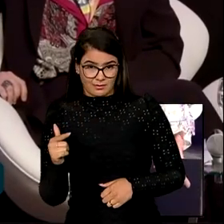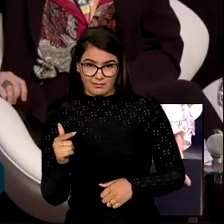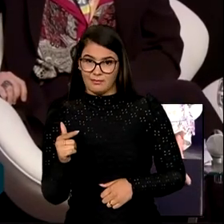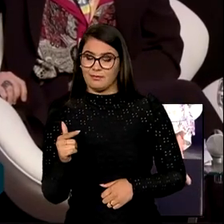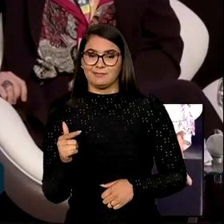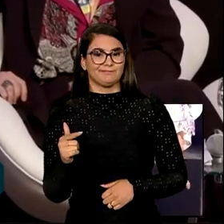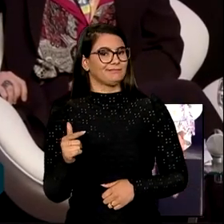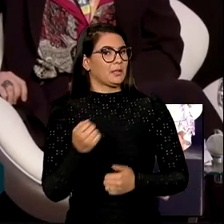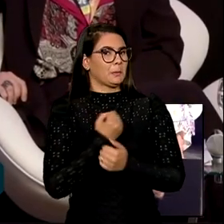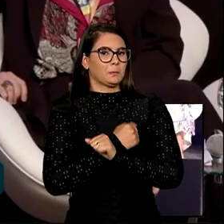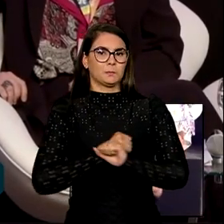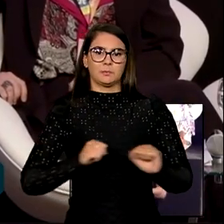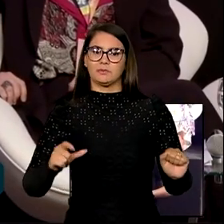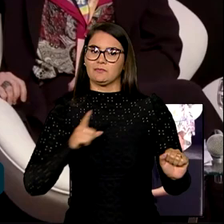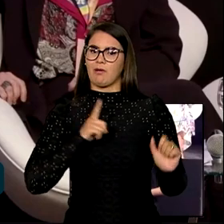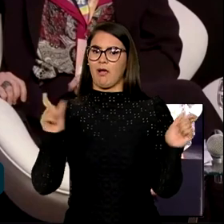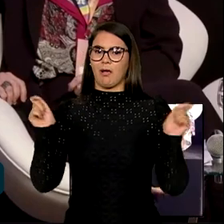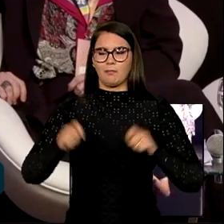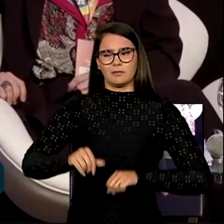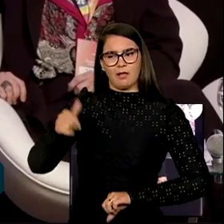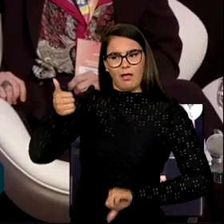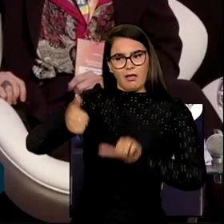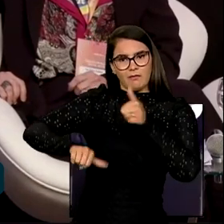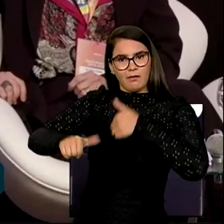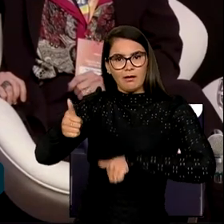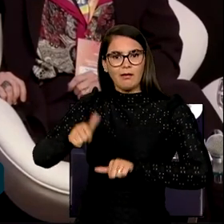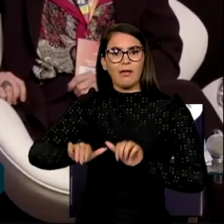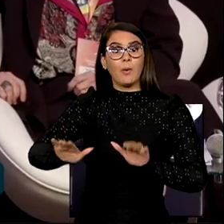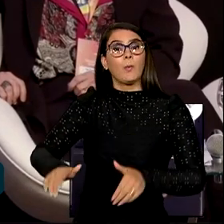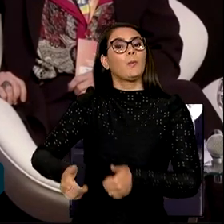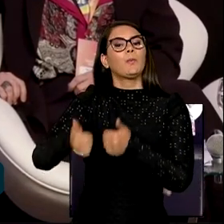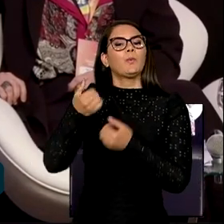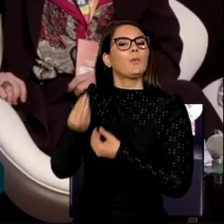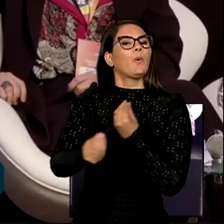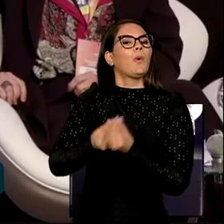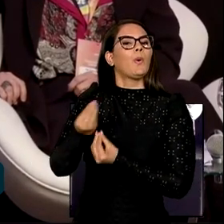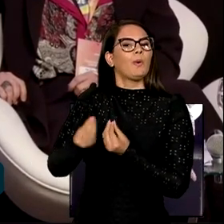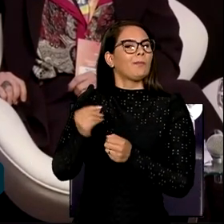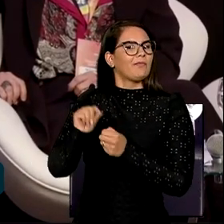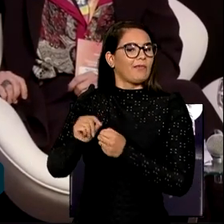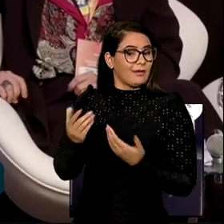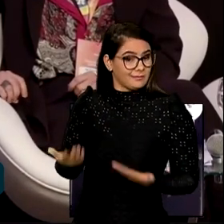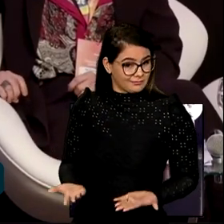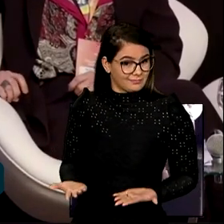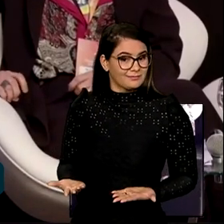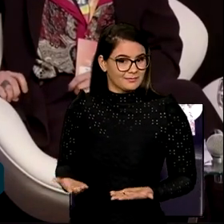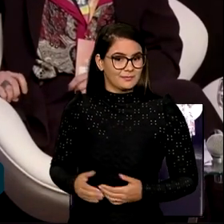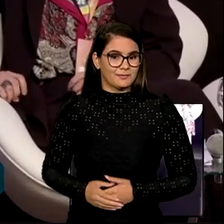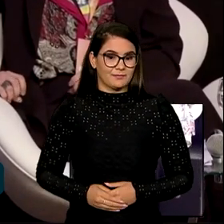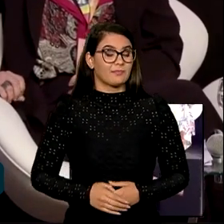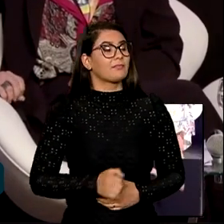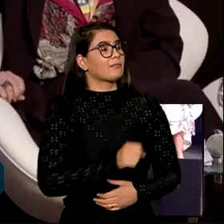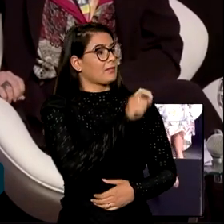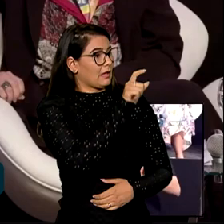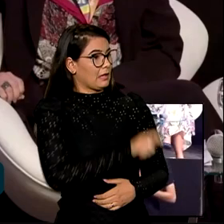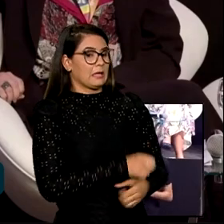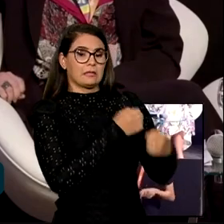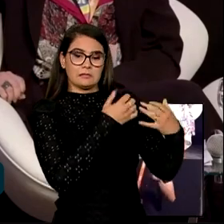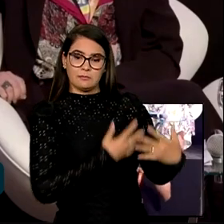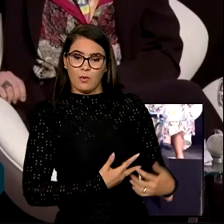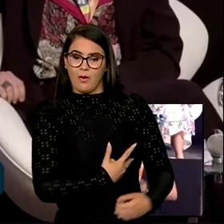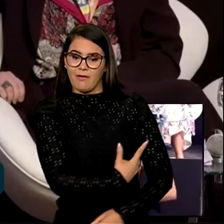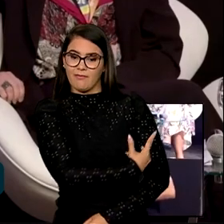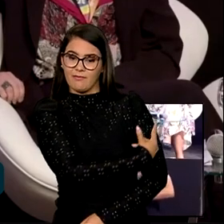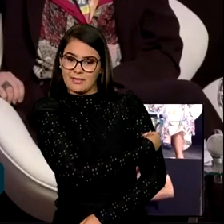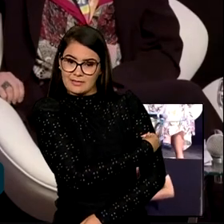nem a capacidade de avaliar a qualidade do que estamos fazendo. O Esper mencionou a vacina e a